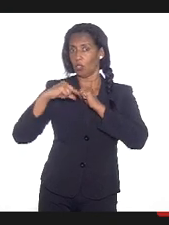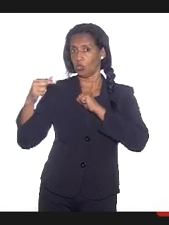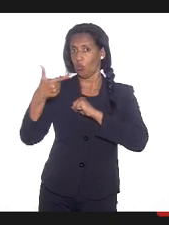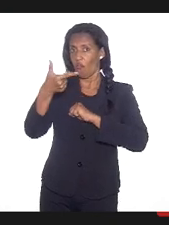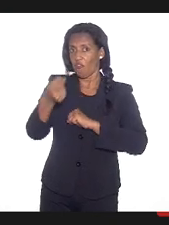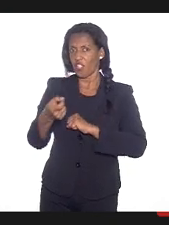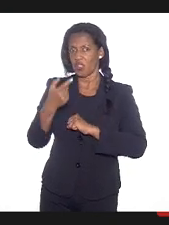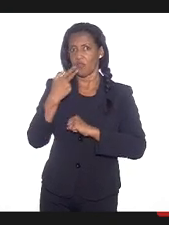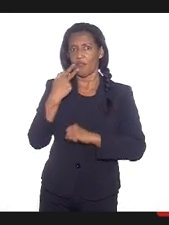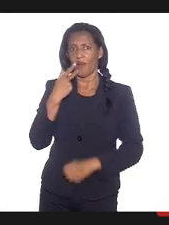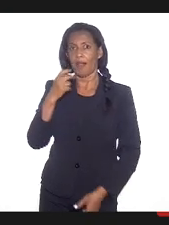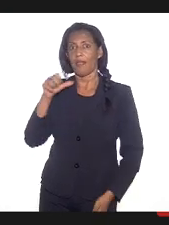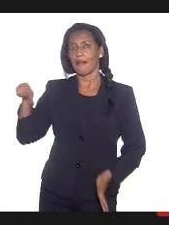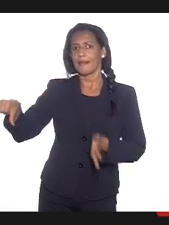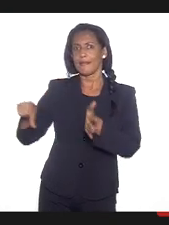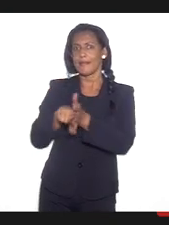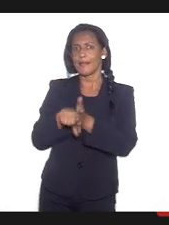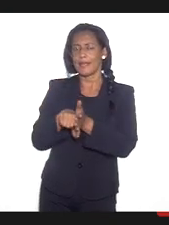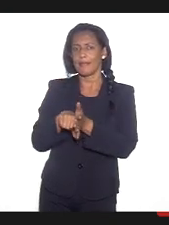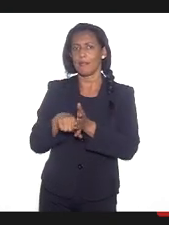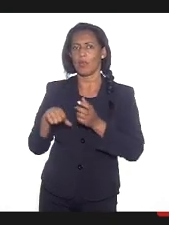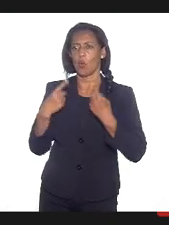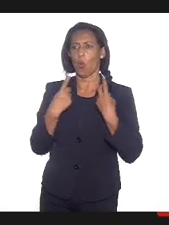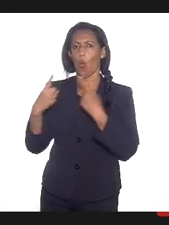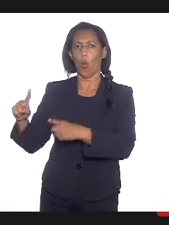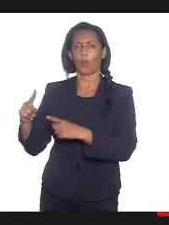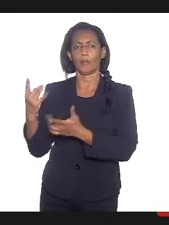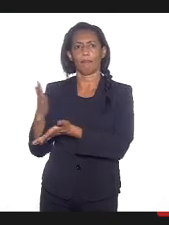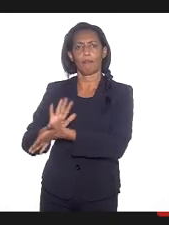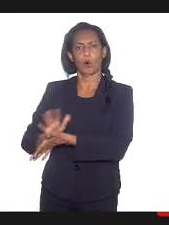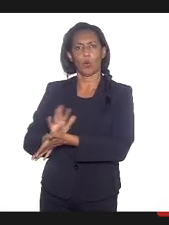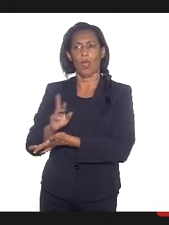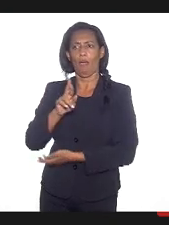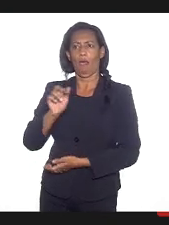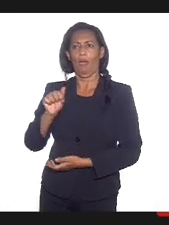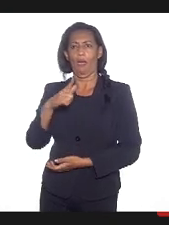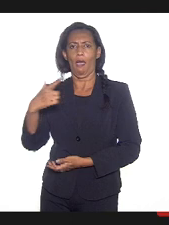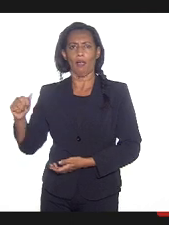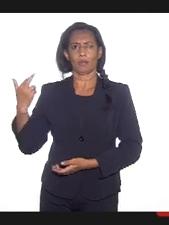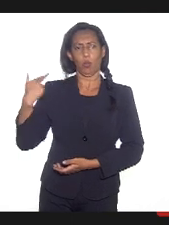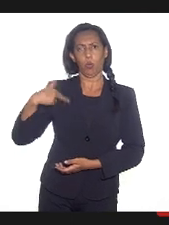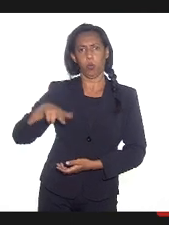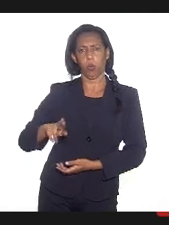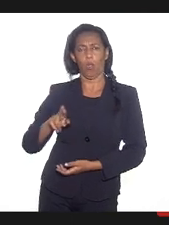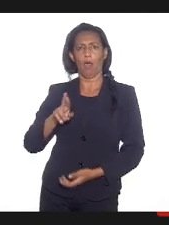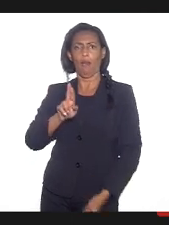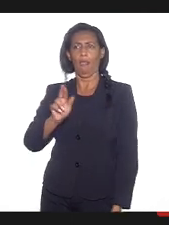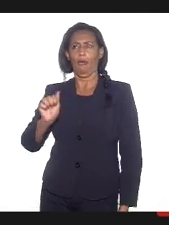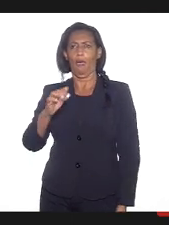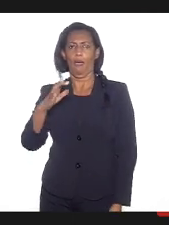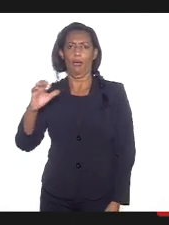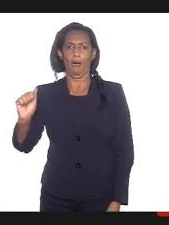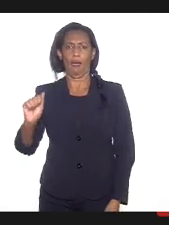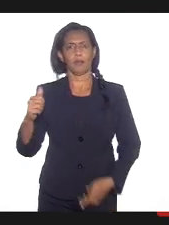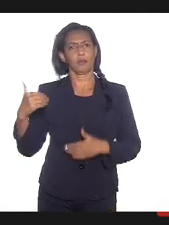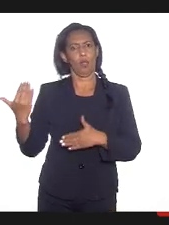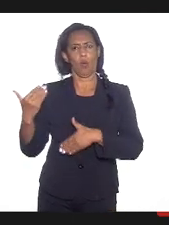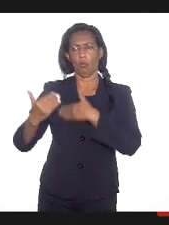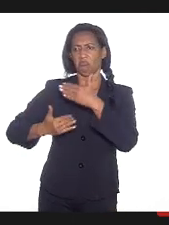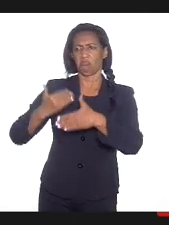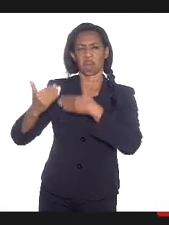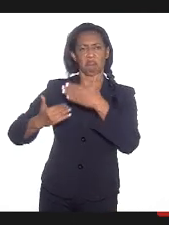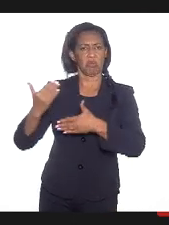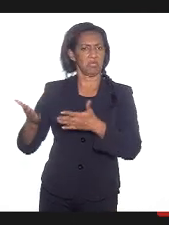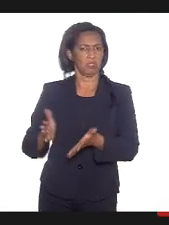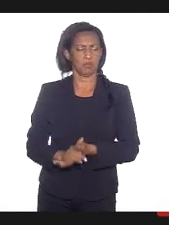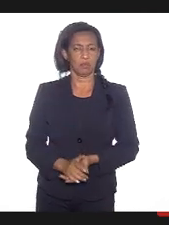que é crime praticar, induzir ou incitar discriminação, preconceito de raça, cor, etnia, religião ou procedência nacional.